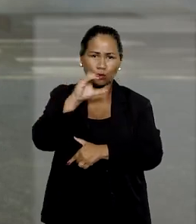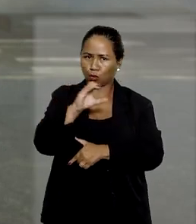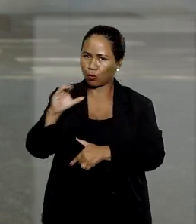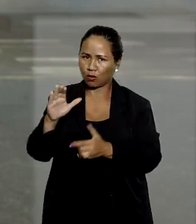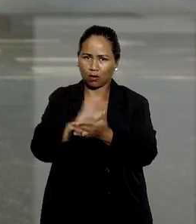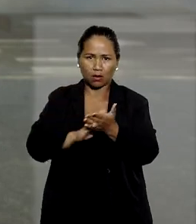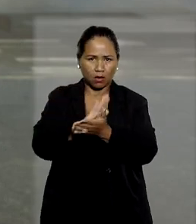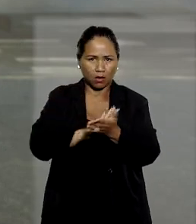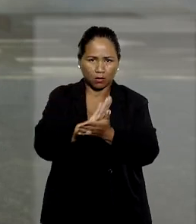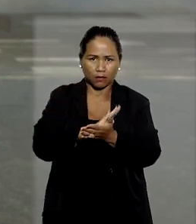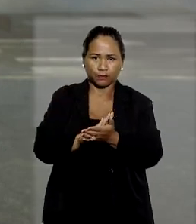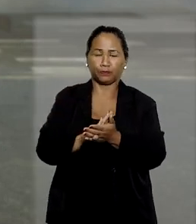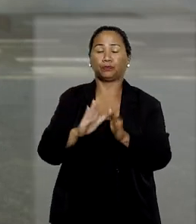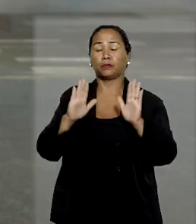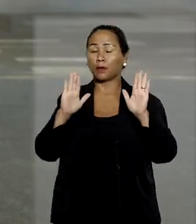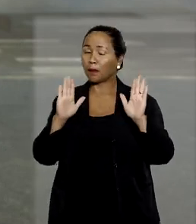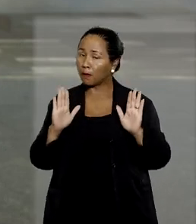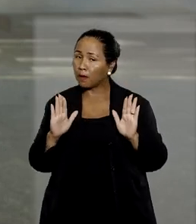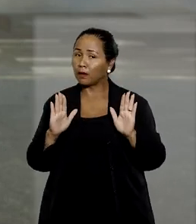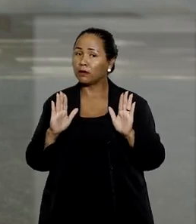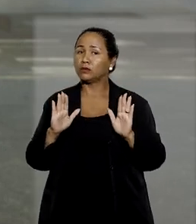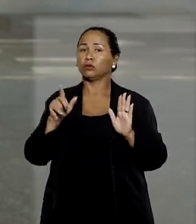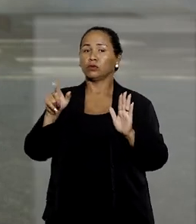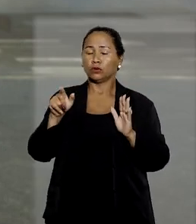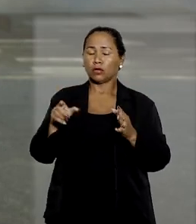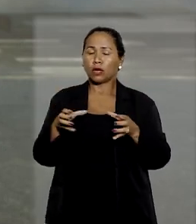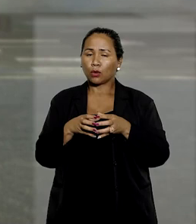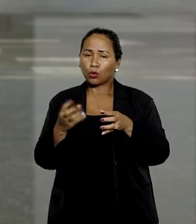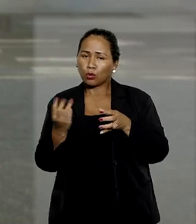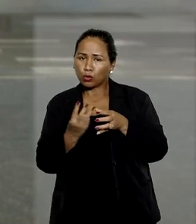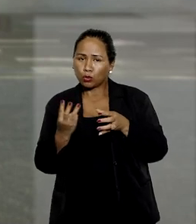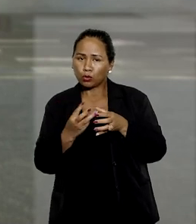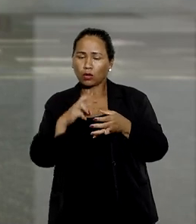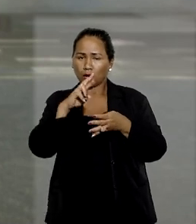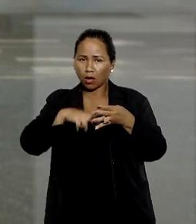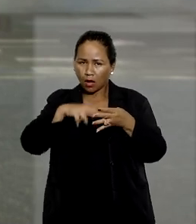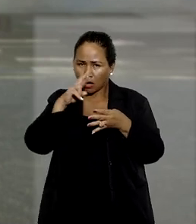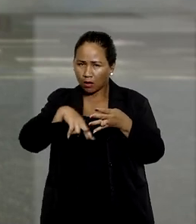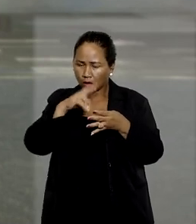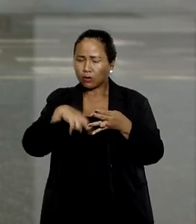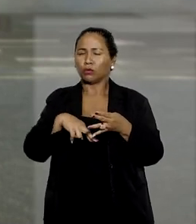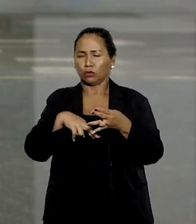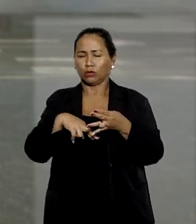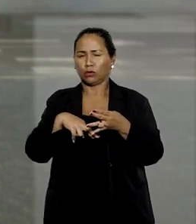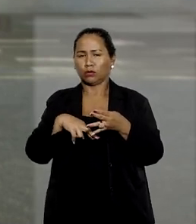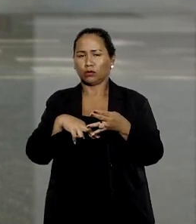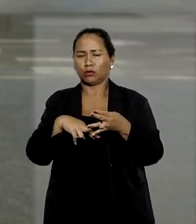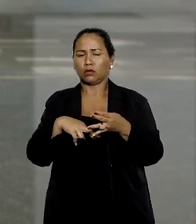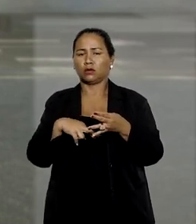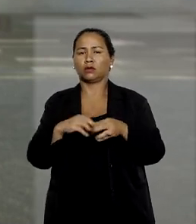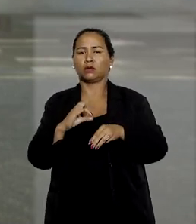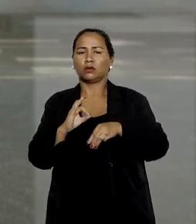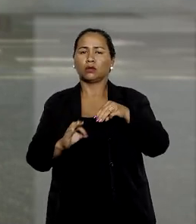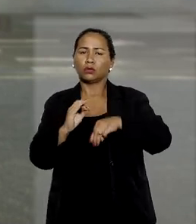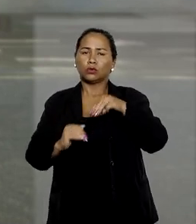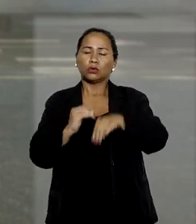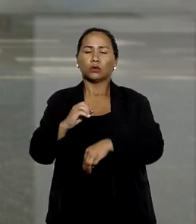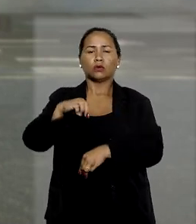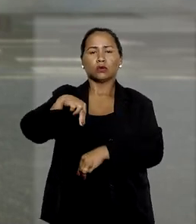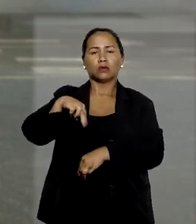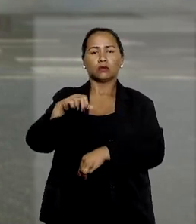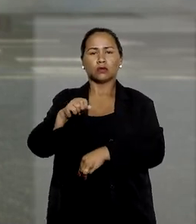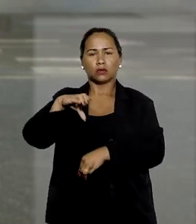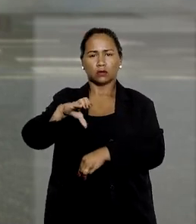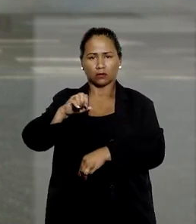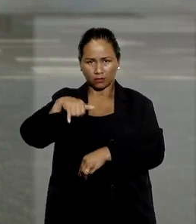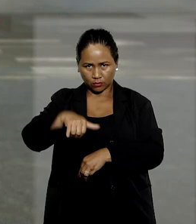hipossuficiente. Mas ao julgar o caso na terceira turma do STJ, a relatora, a ministra Nancy Andrigue, destacou que a lei que